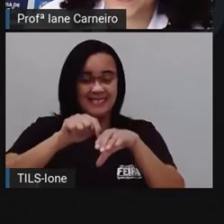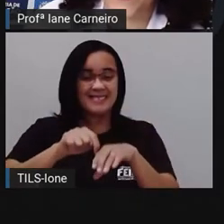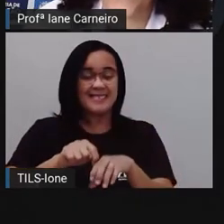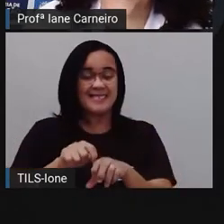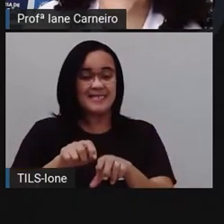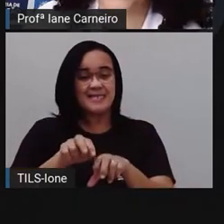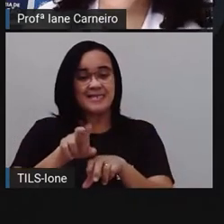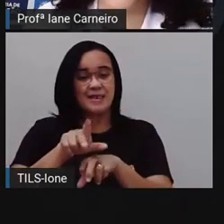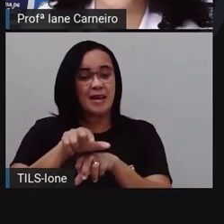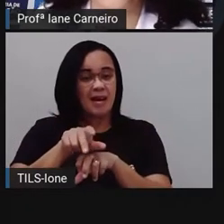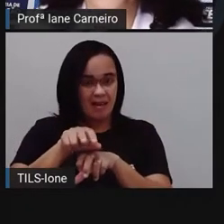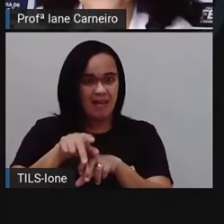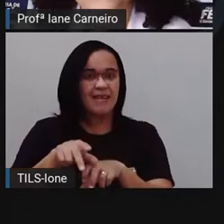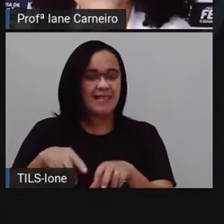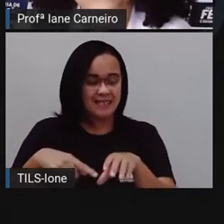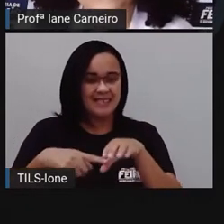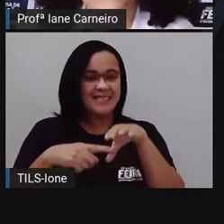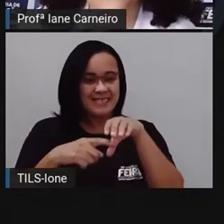Caracol, né?